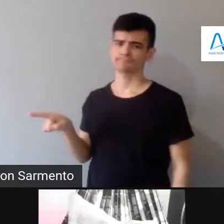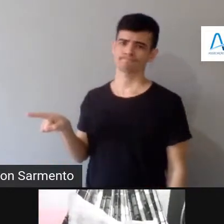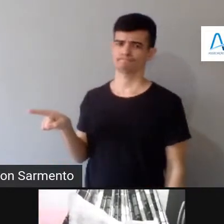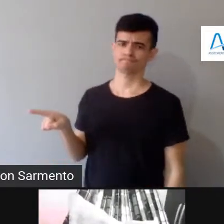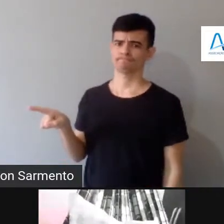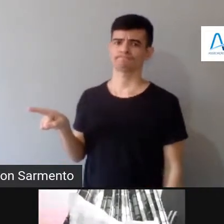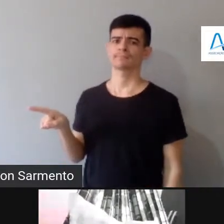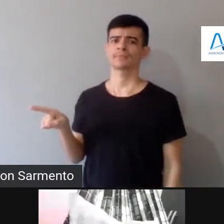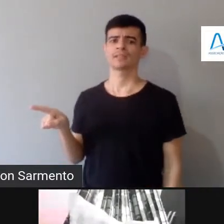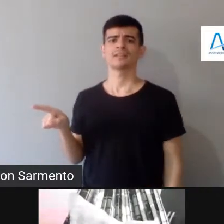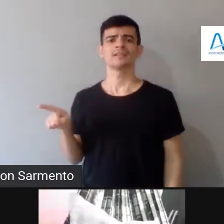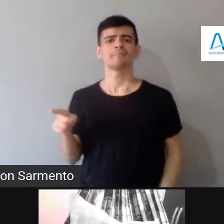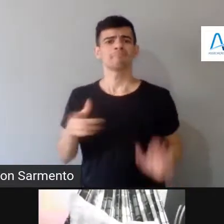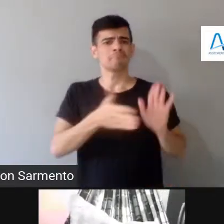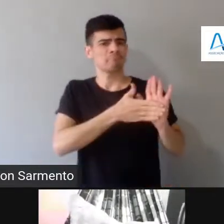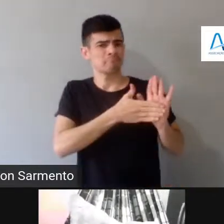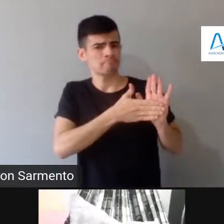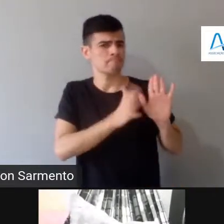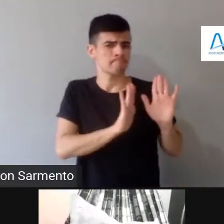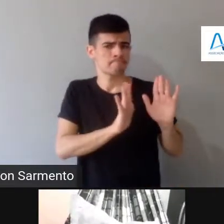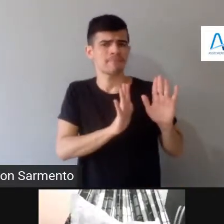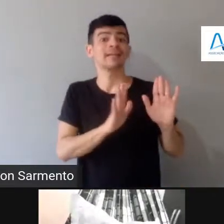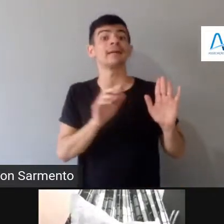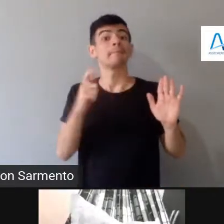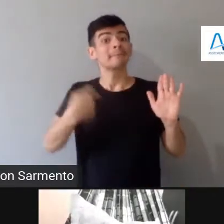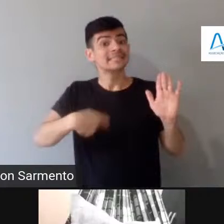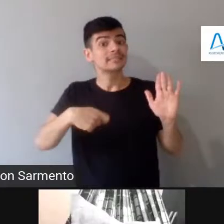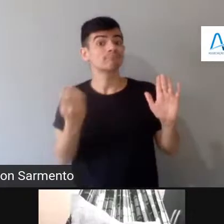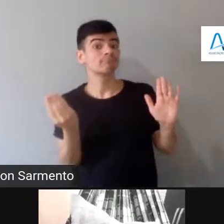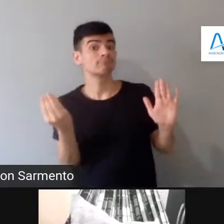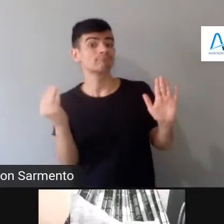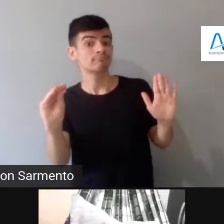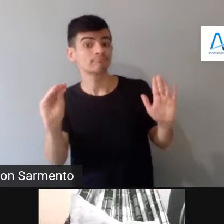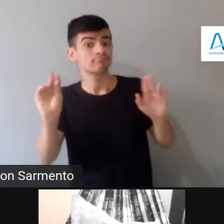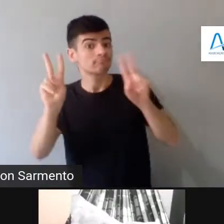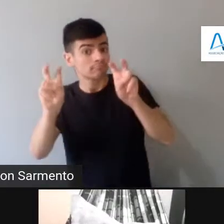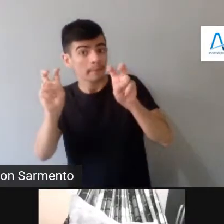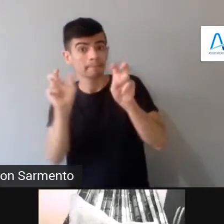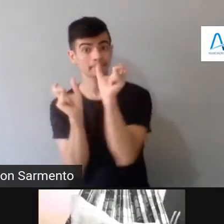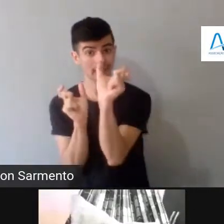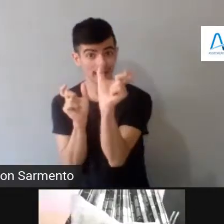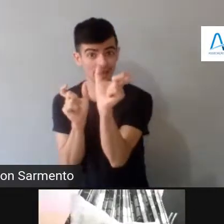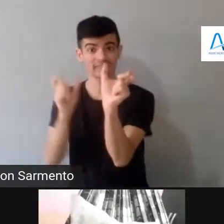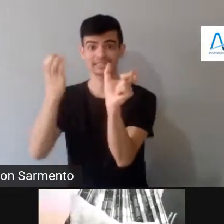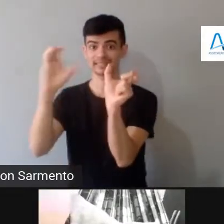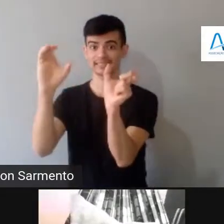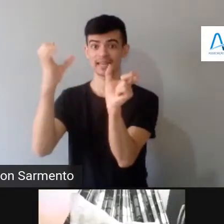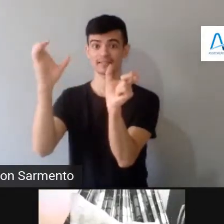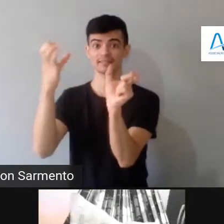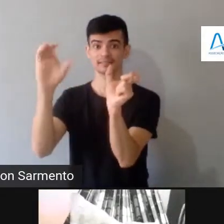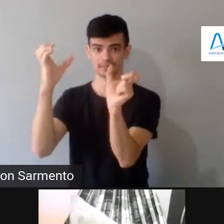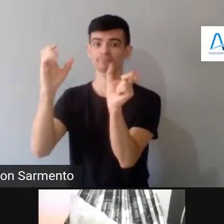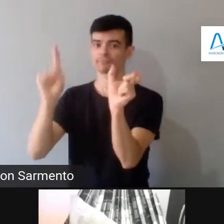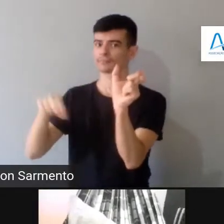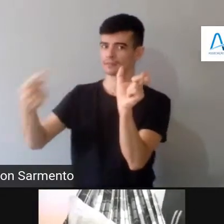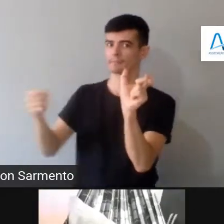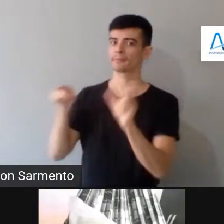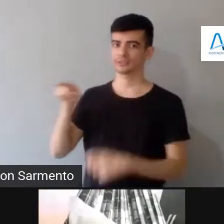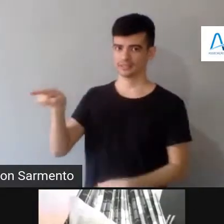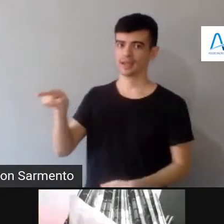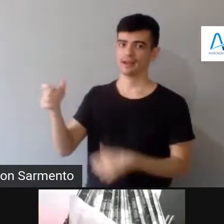indígenas, e aí ele vai explicar depois por que ele defendeu que a gente trocasse a palavra, porque teria que ser ciência e não